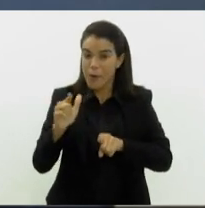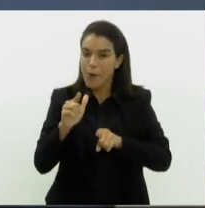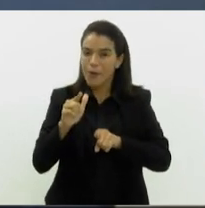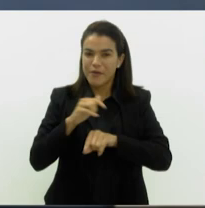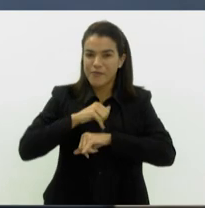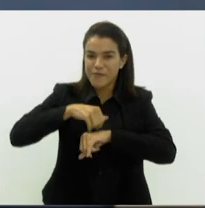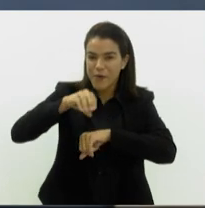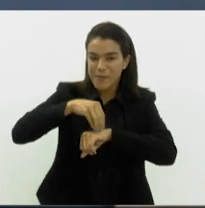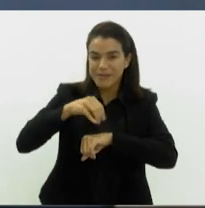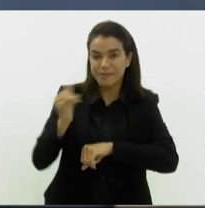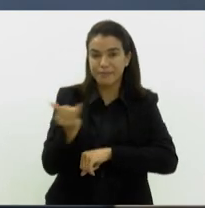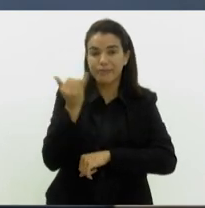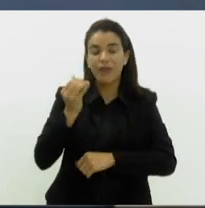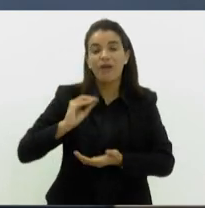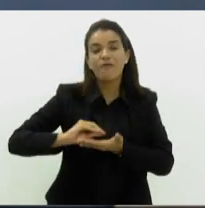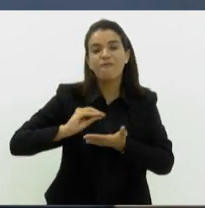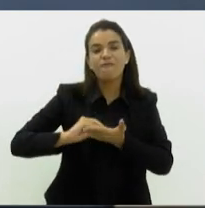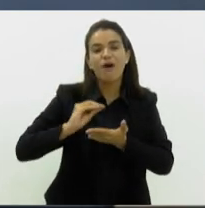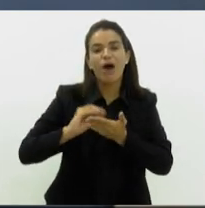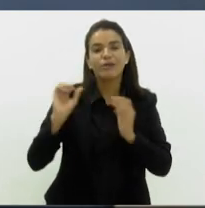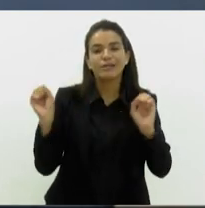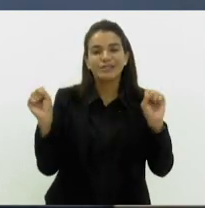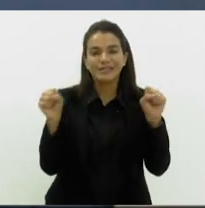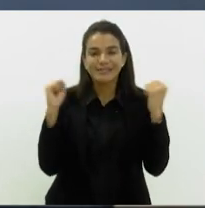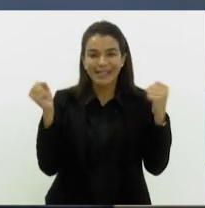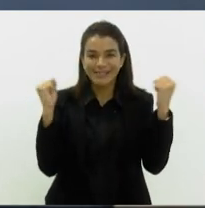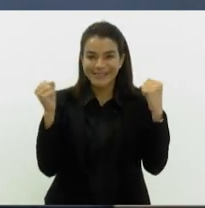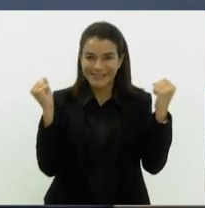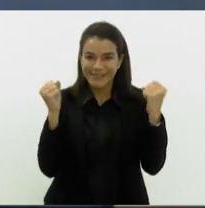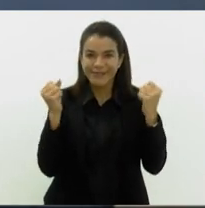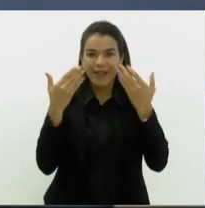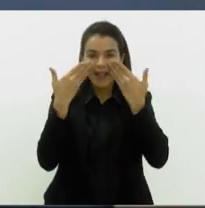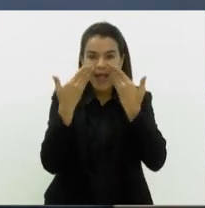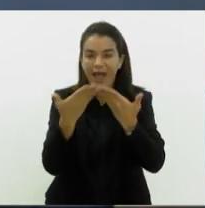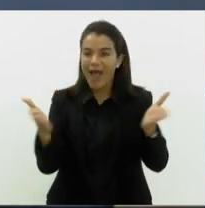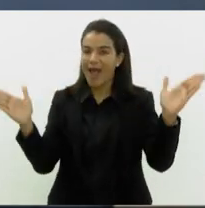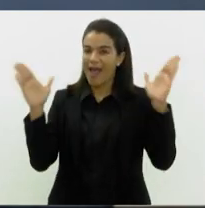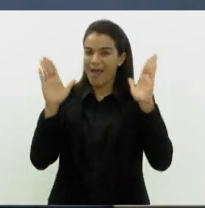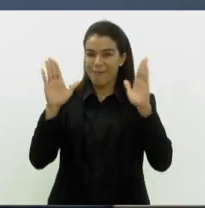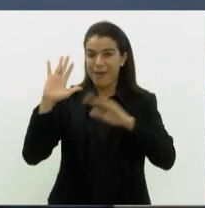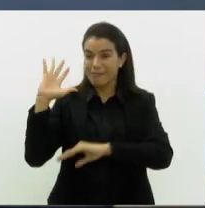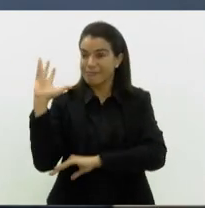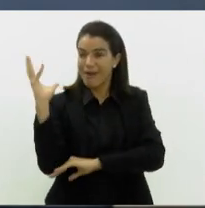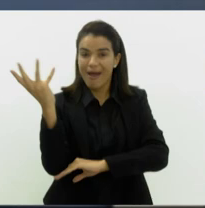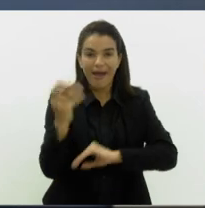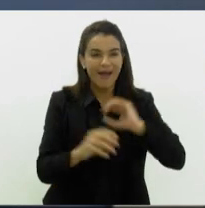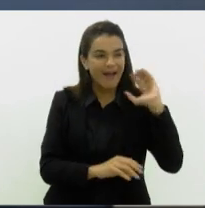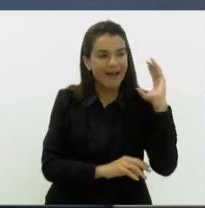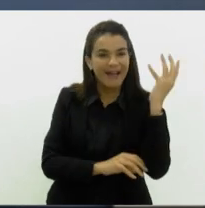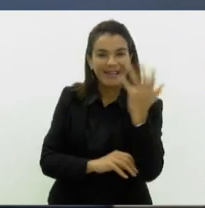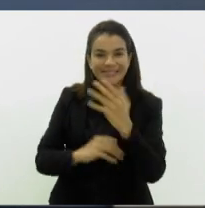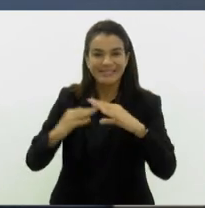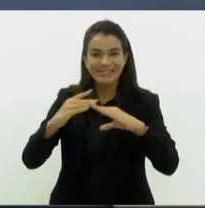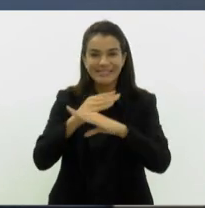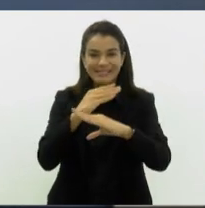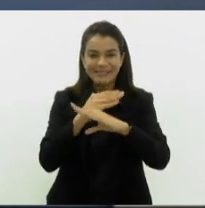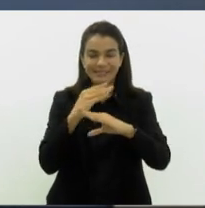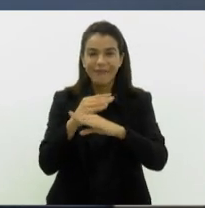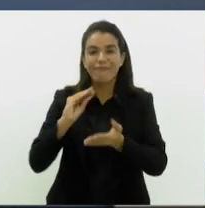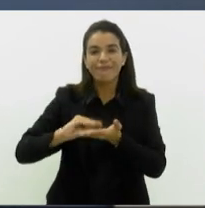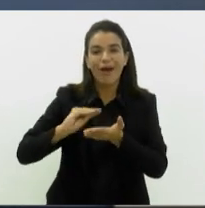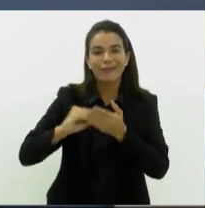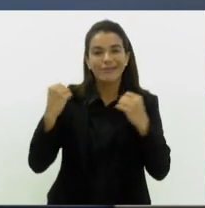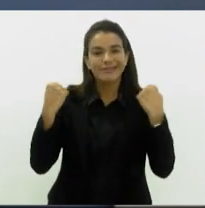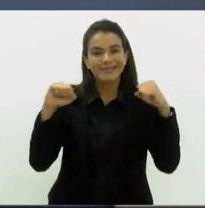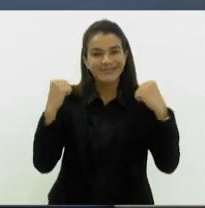é a falta de atividades em ambientes abertos. A urbanização das cidades, as atividades das crianças